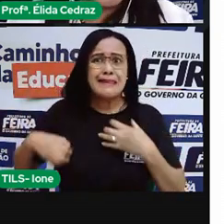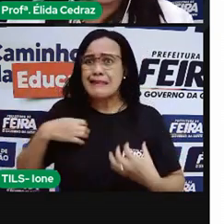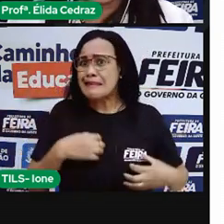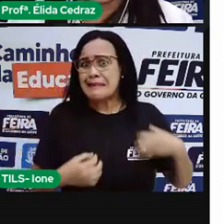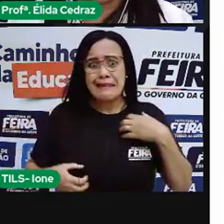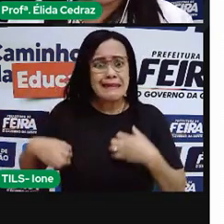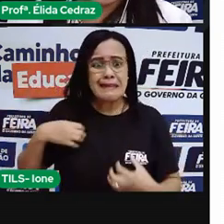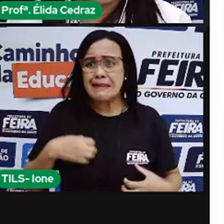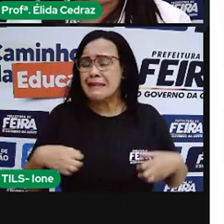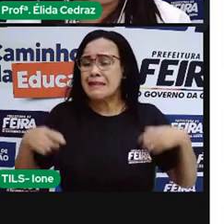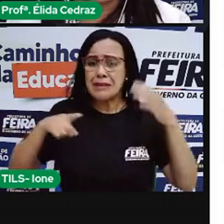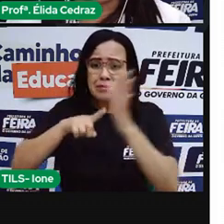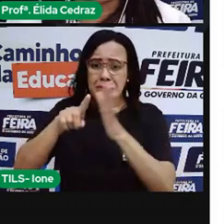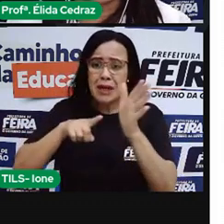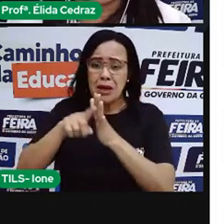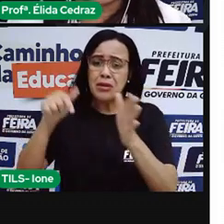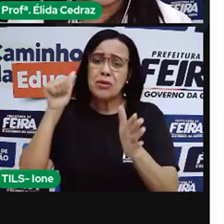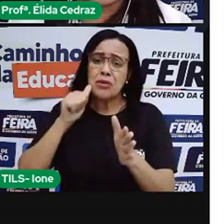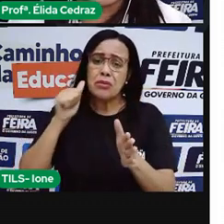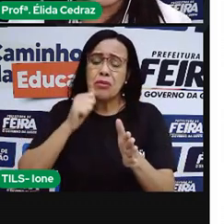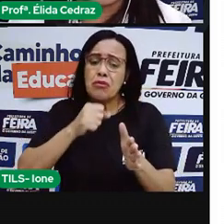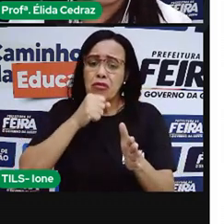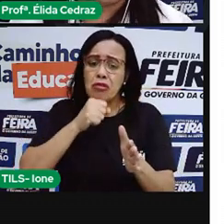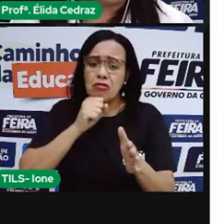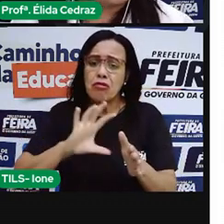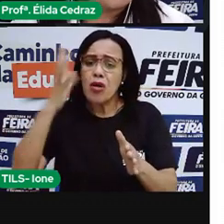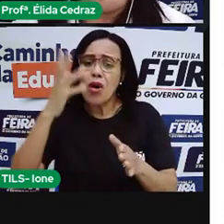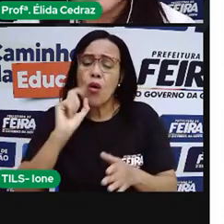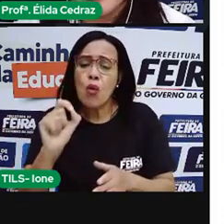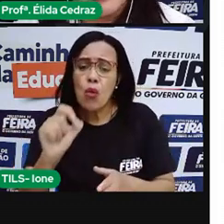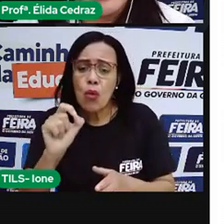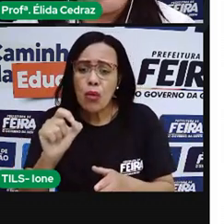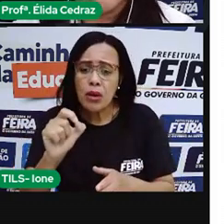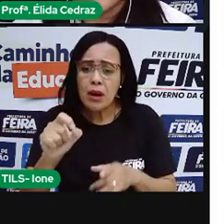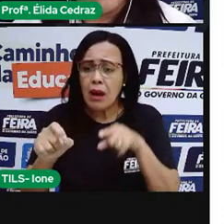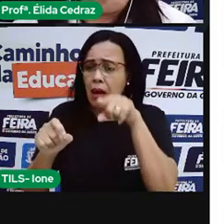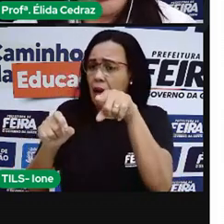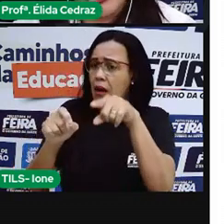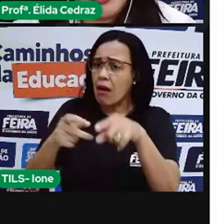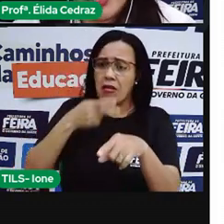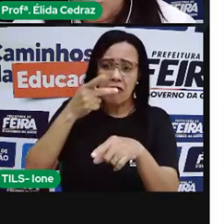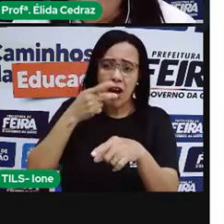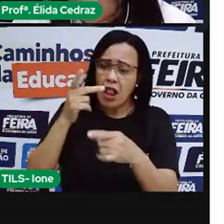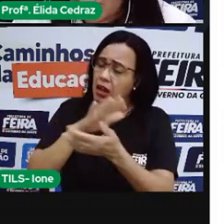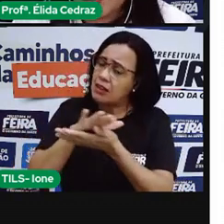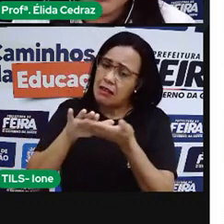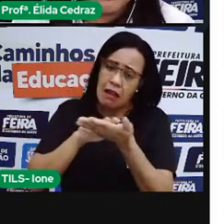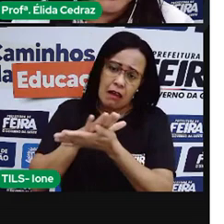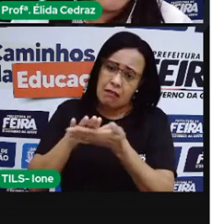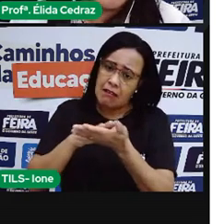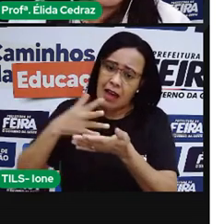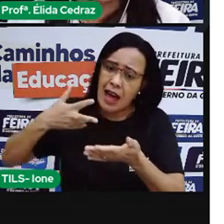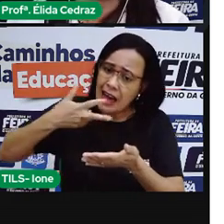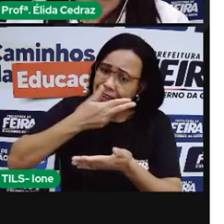perguntaram para a avó o que tinha acontecido. Mas essa não podia responder.